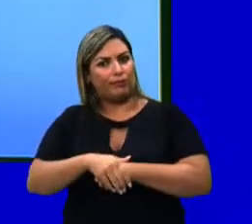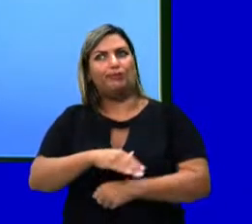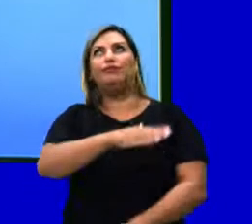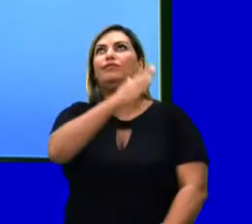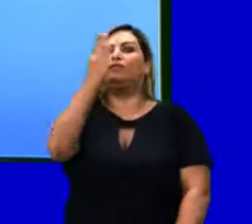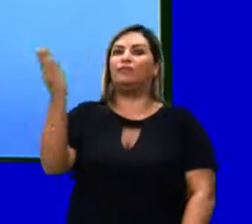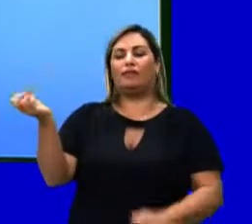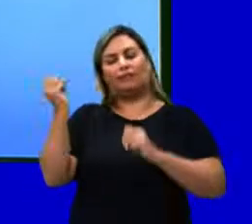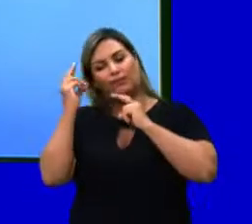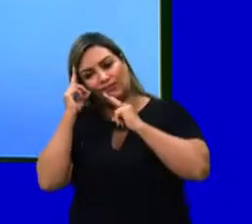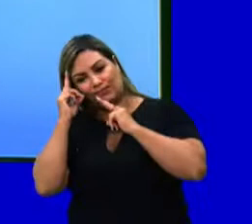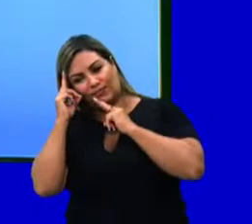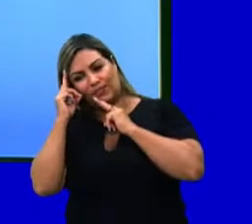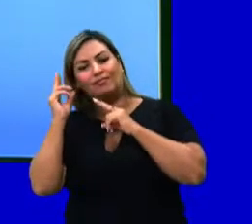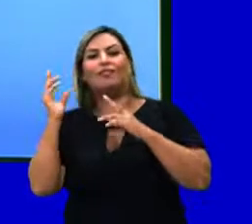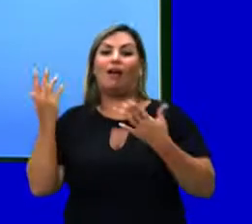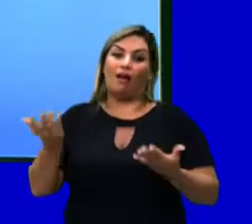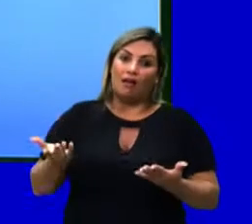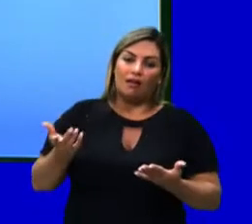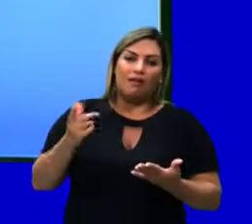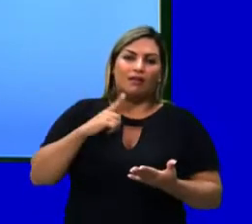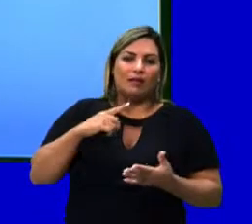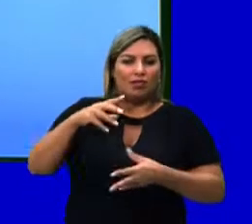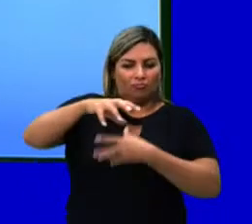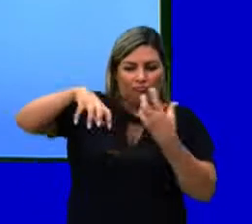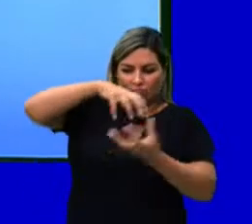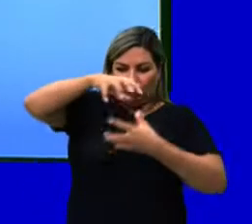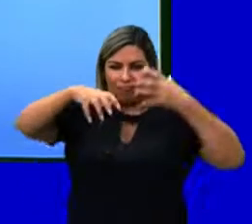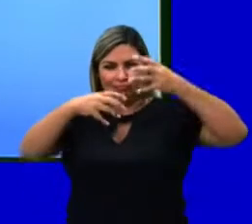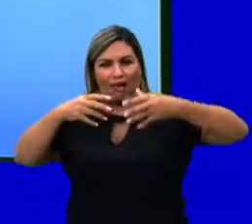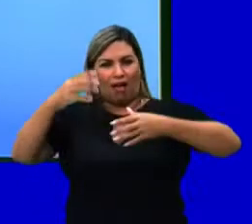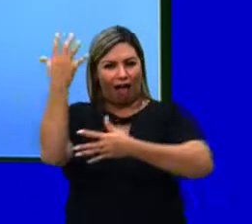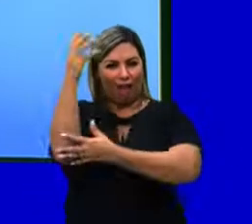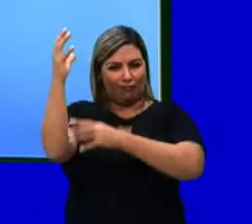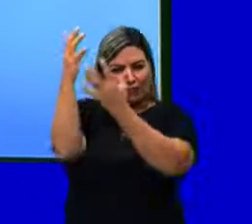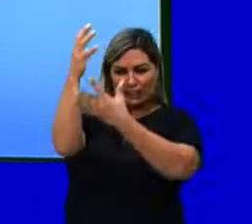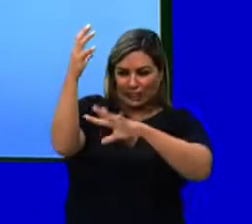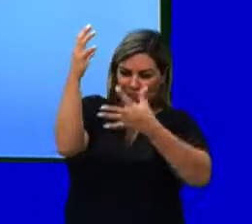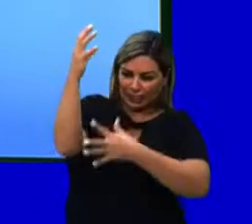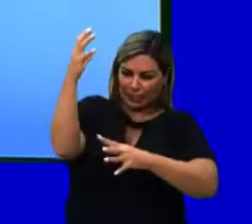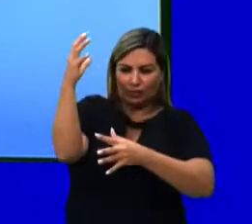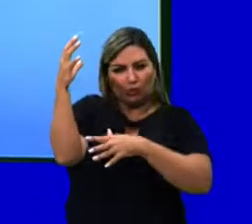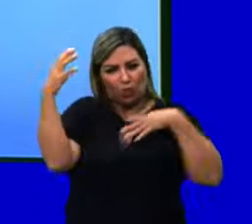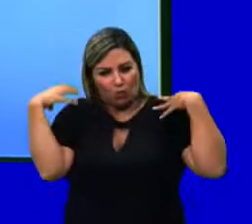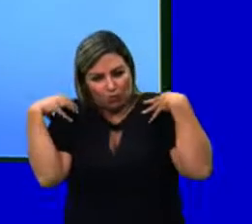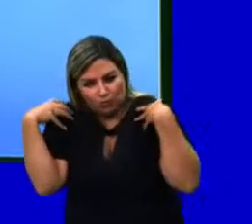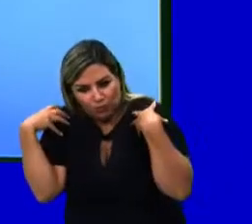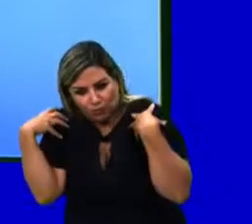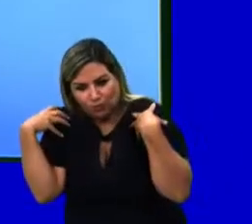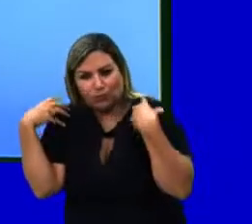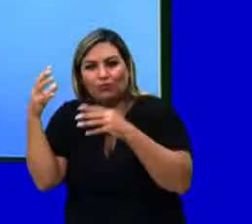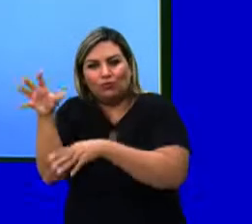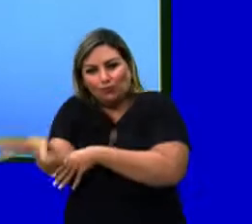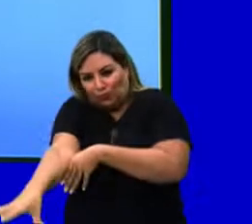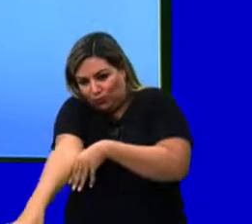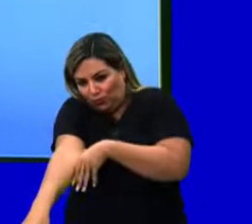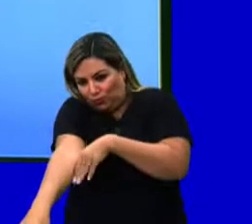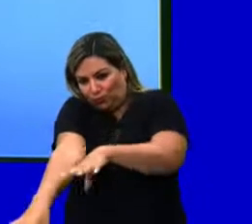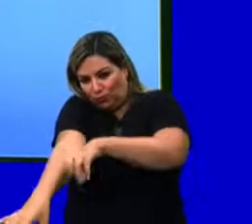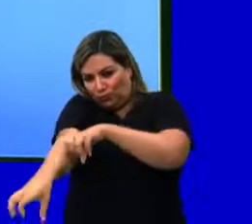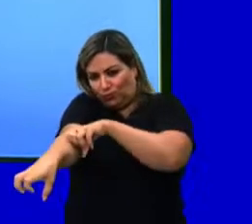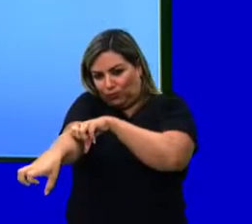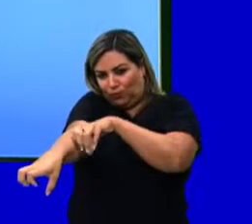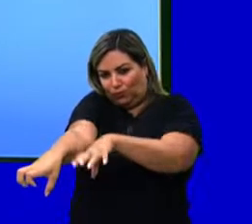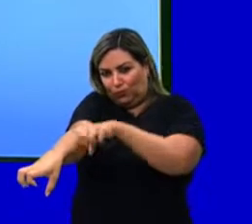repousando, geralmente em um emaranhado de cipós, com o corpo curvado de tal maneira que forma uma